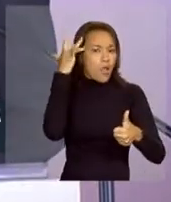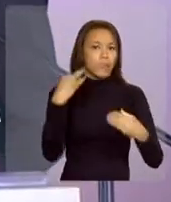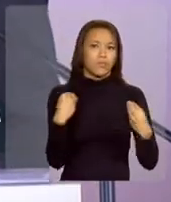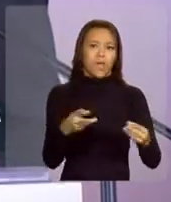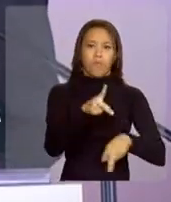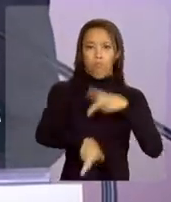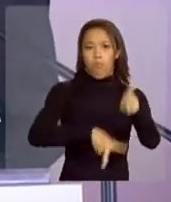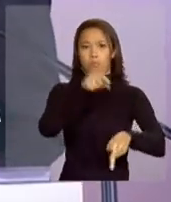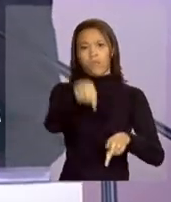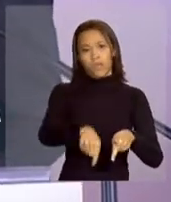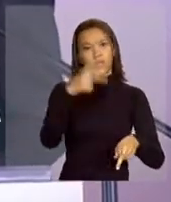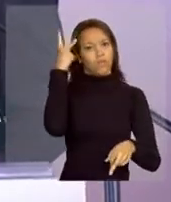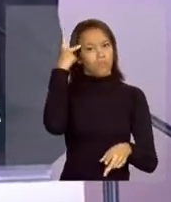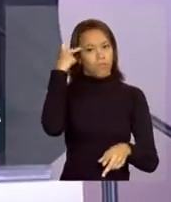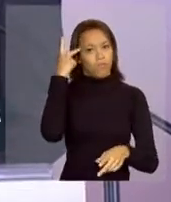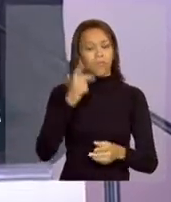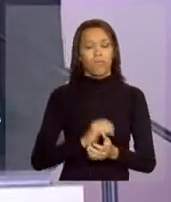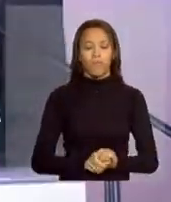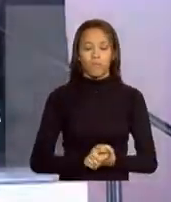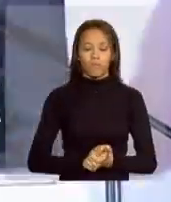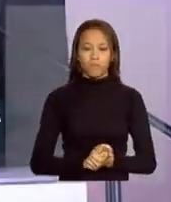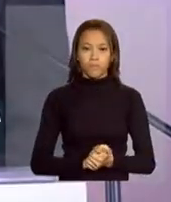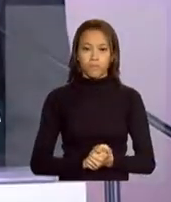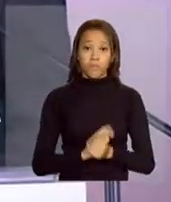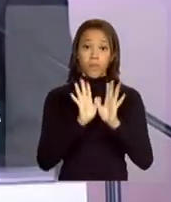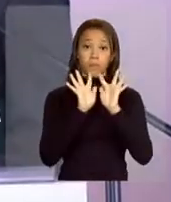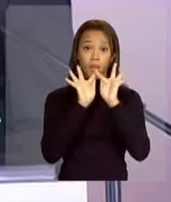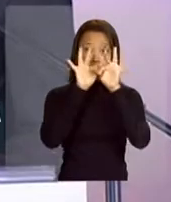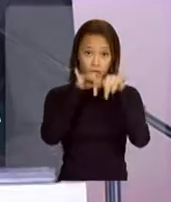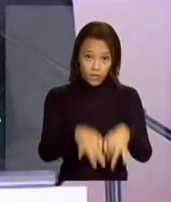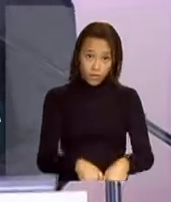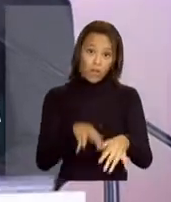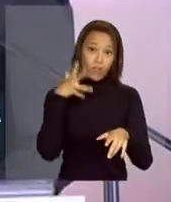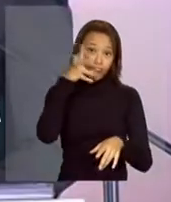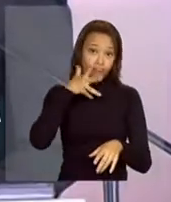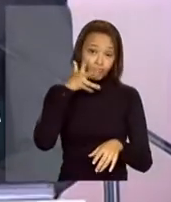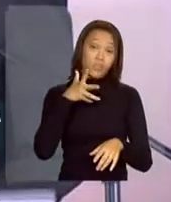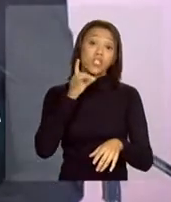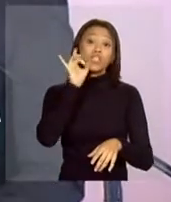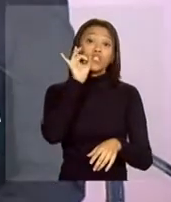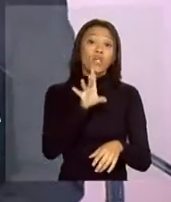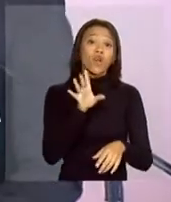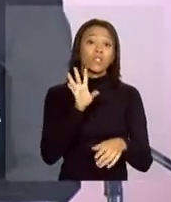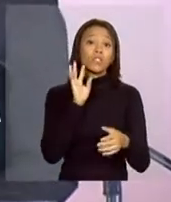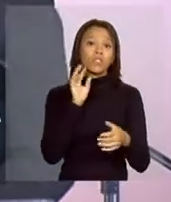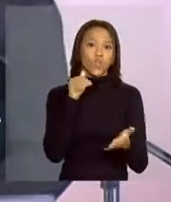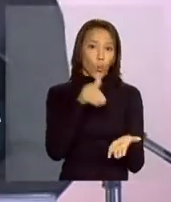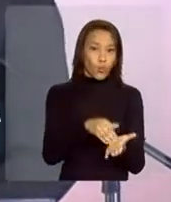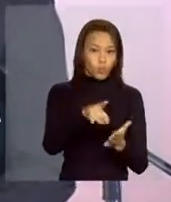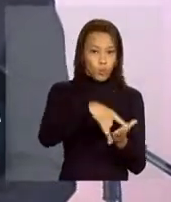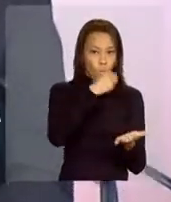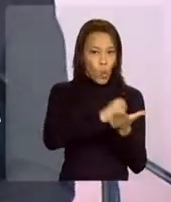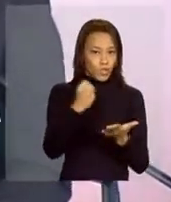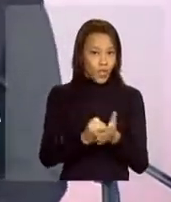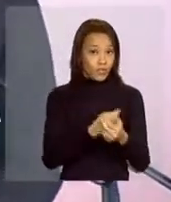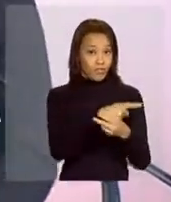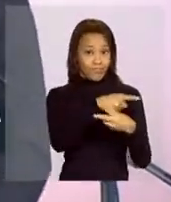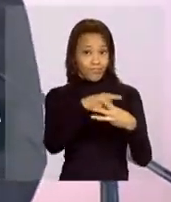população de São Paulo. Para finalizar, vamos falar só desses últimos contratos, são três.